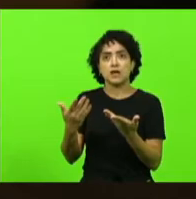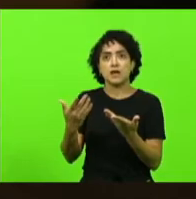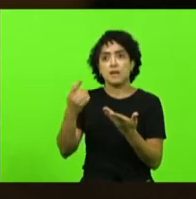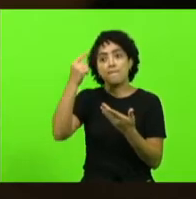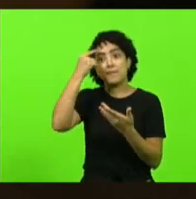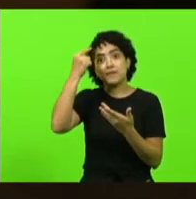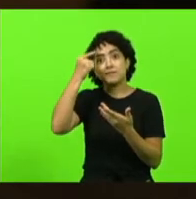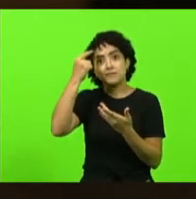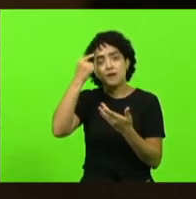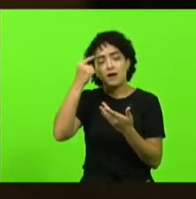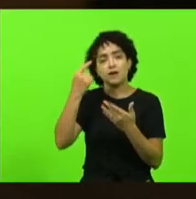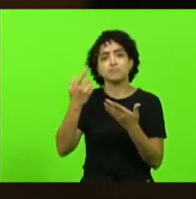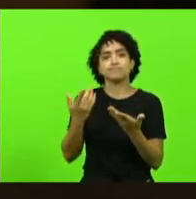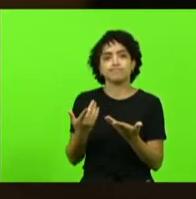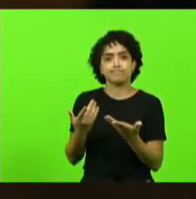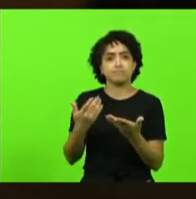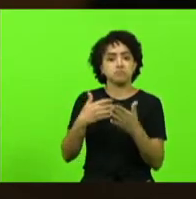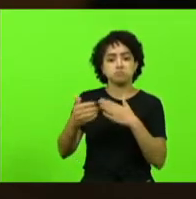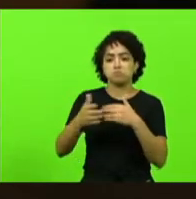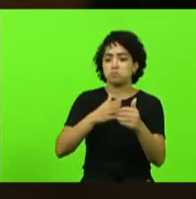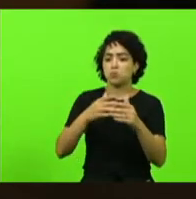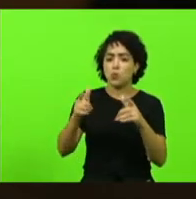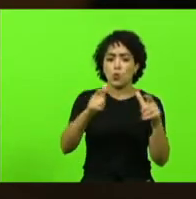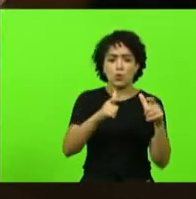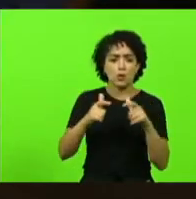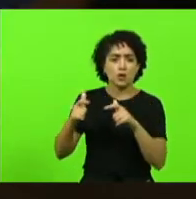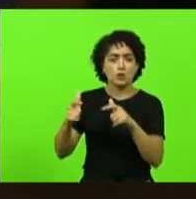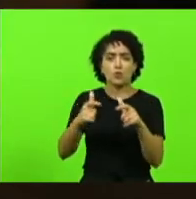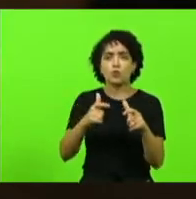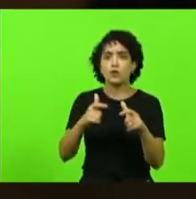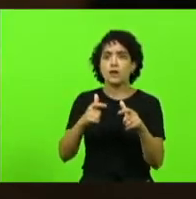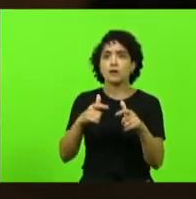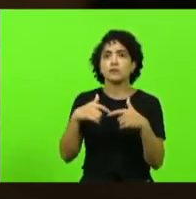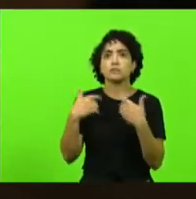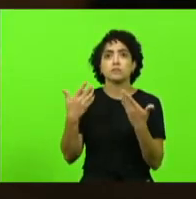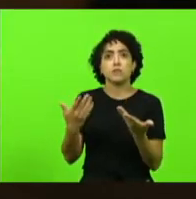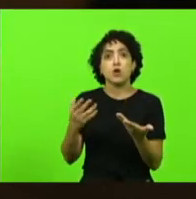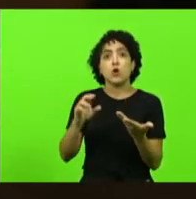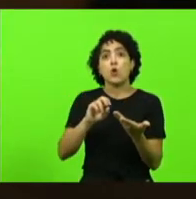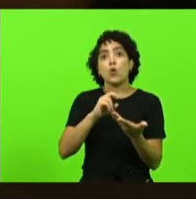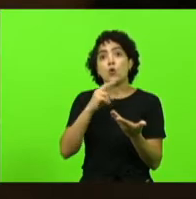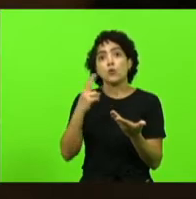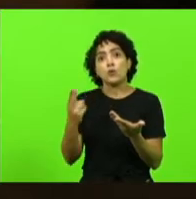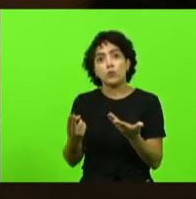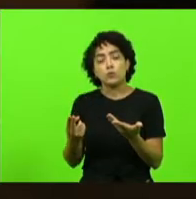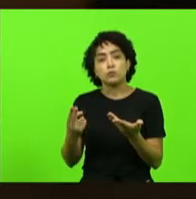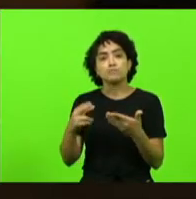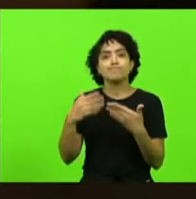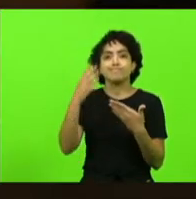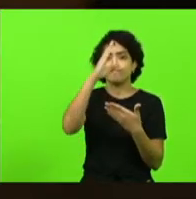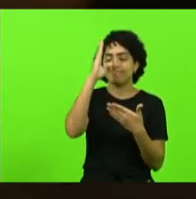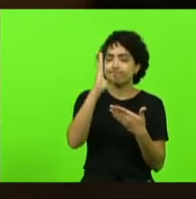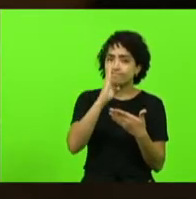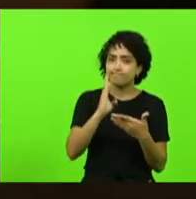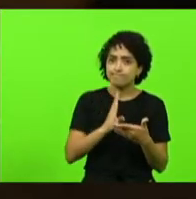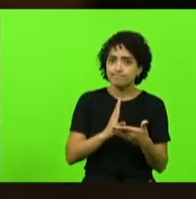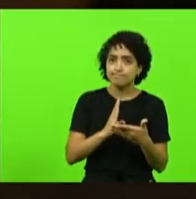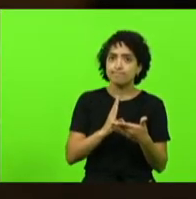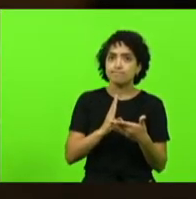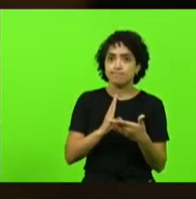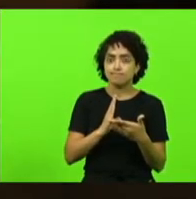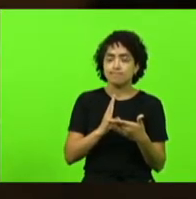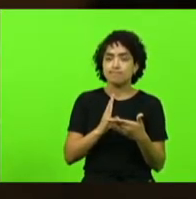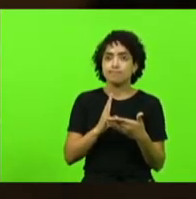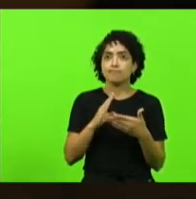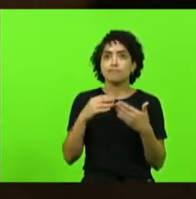seja em qualquer dessas manifestações ou então na manifestação em que o Brasil é tão